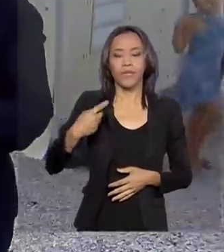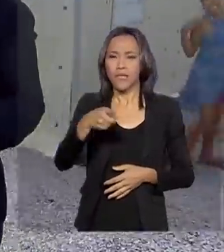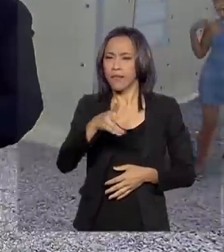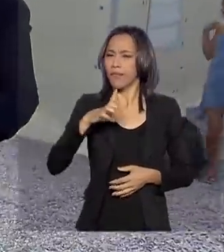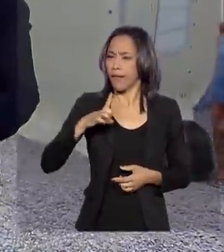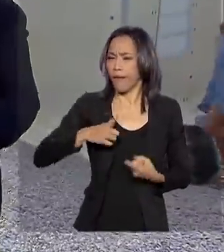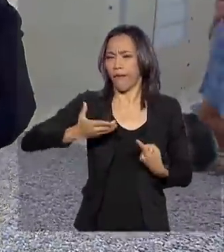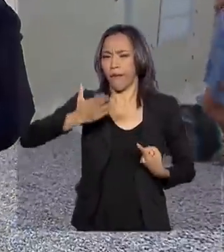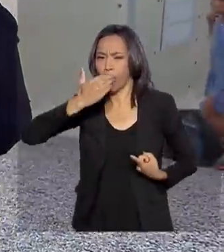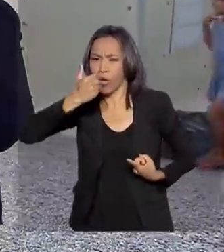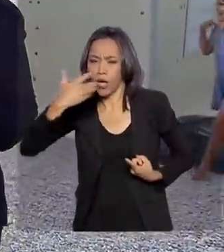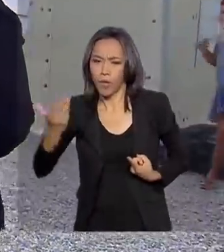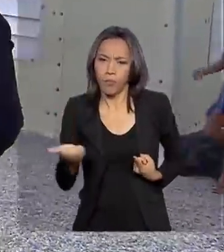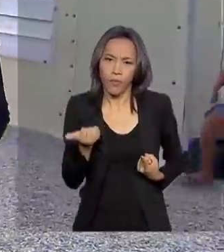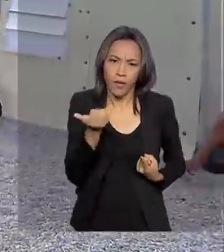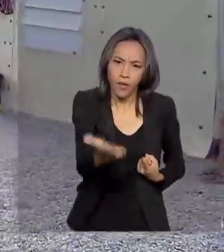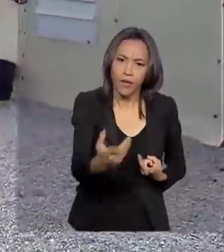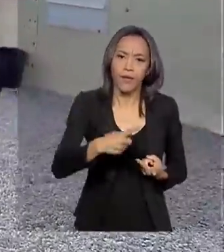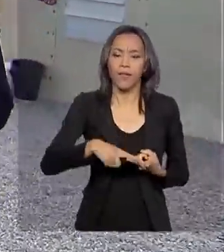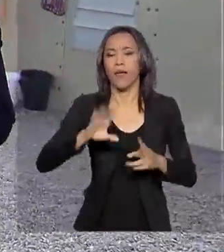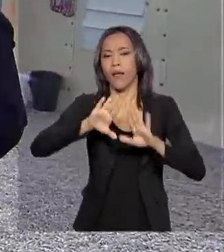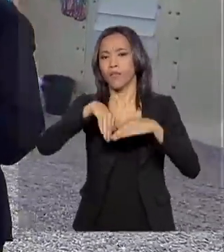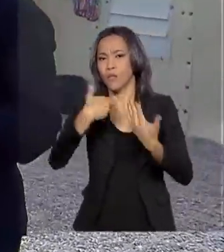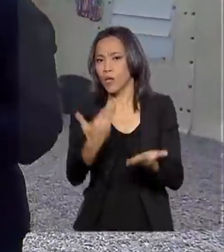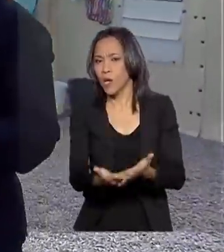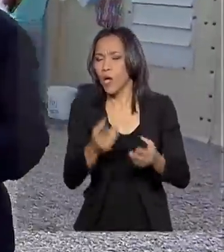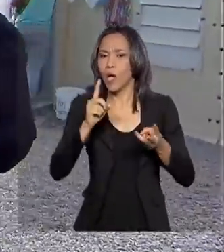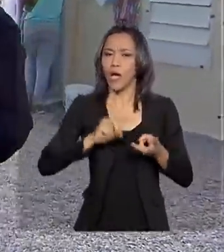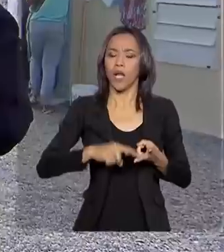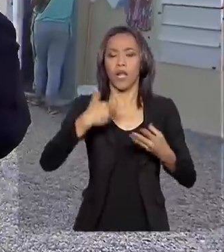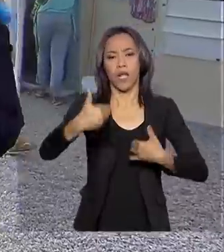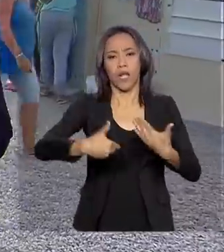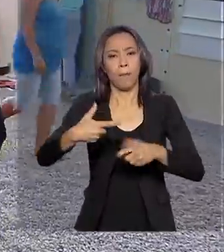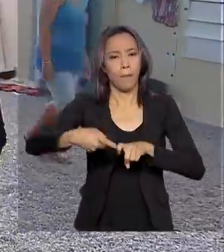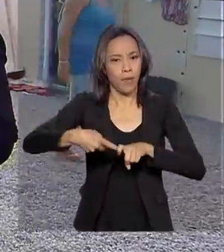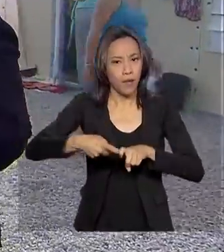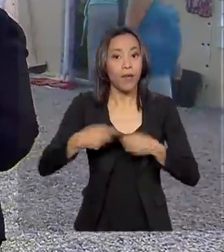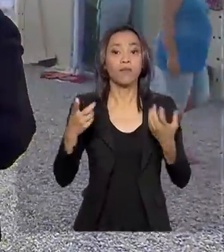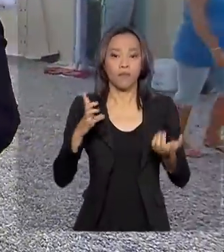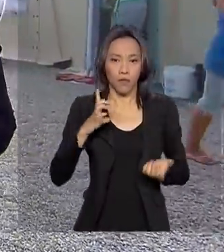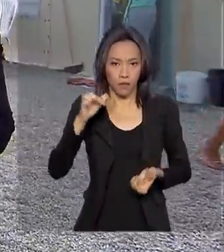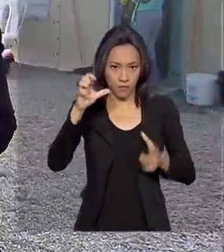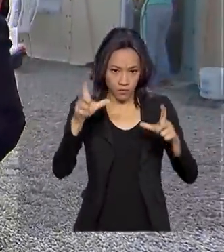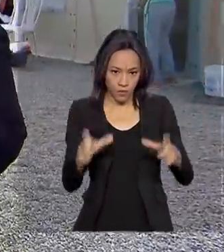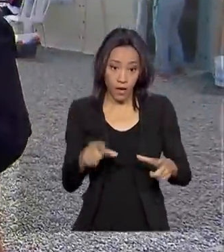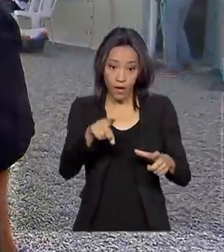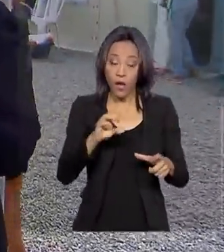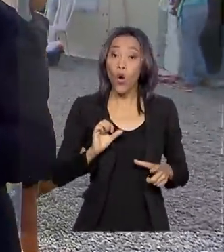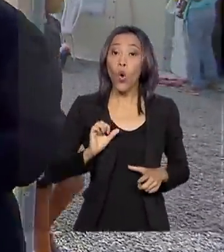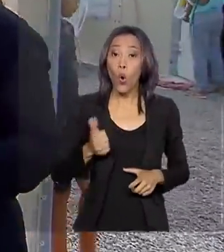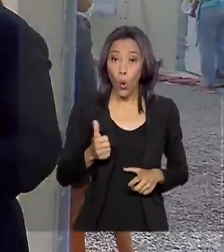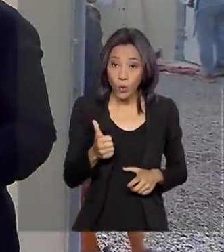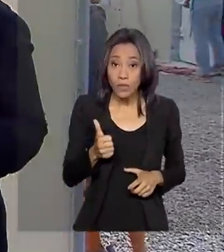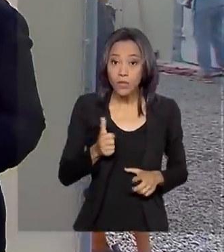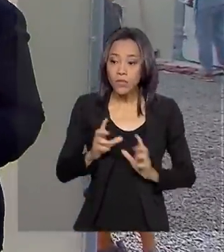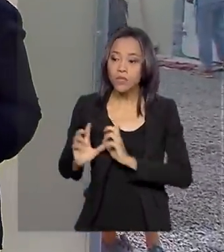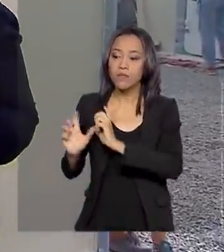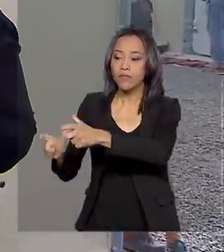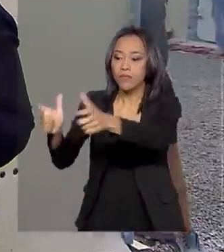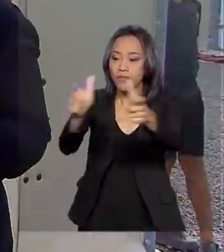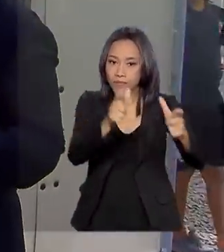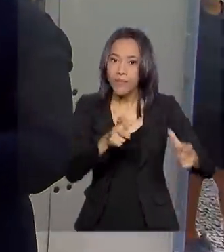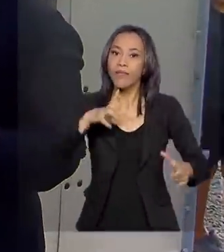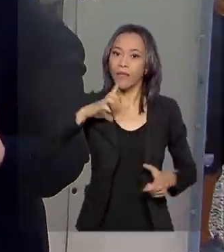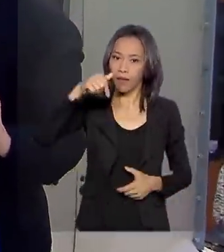recebem alimentação, aulas, tratamento médico. Este é um dos 11 abrigos que existem em Boa Vista. E em